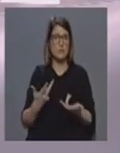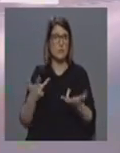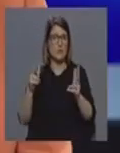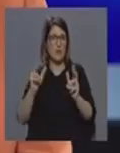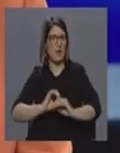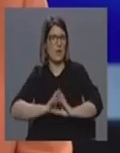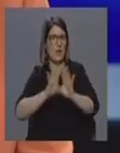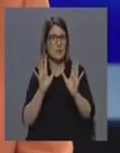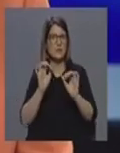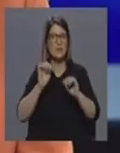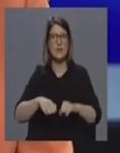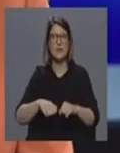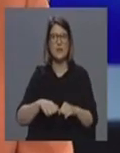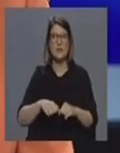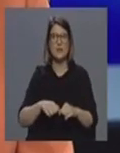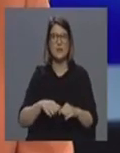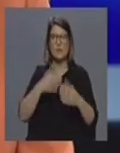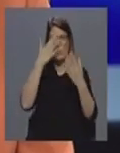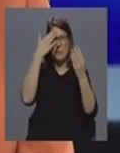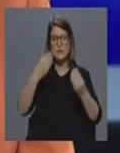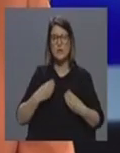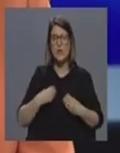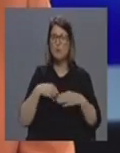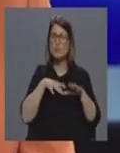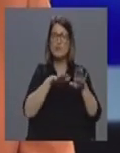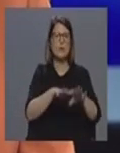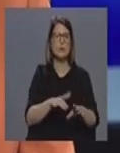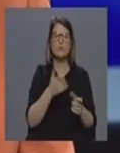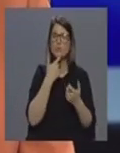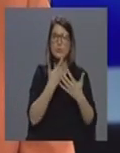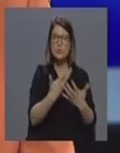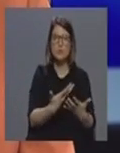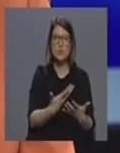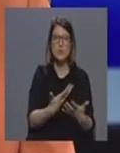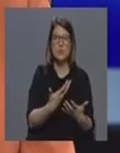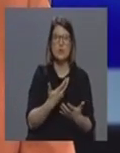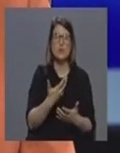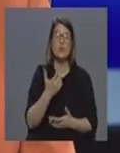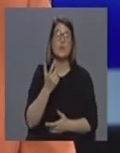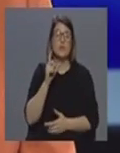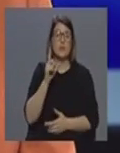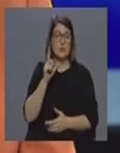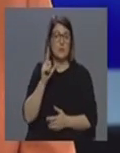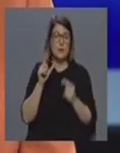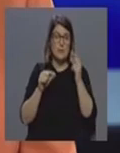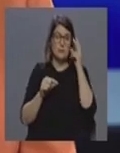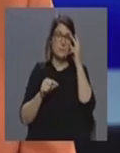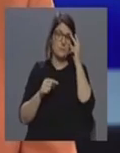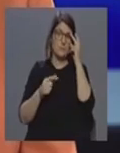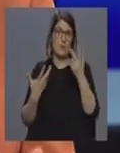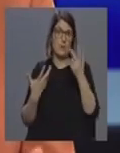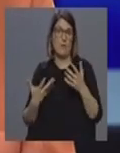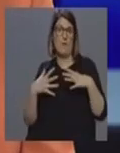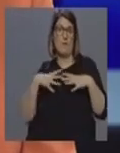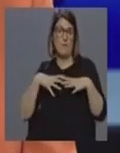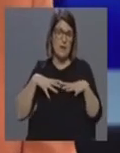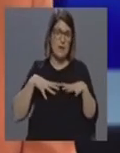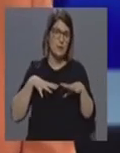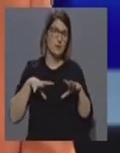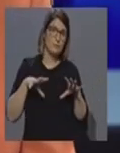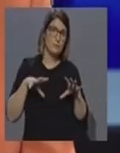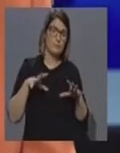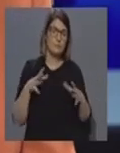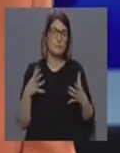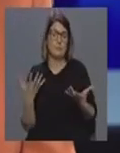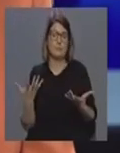certeza, sim. deslocações para a formação estão todas suspensas e mesmo neste momento as férias também, até